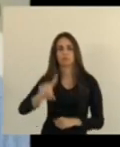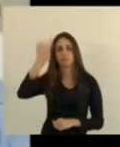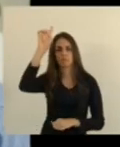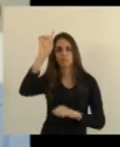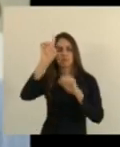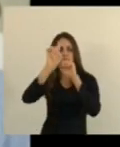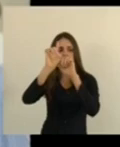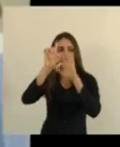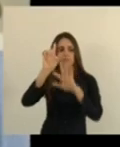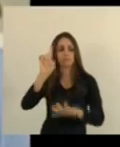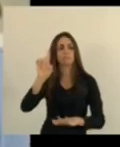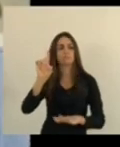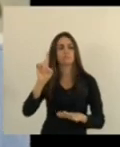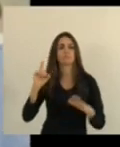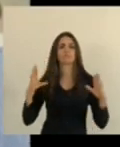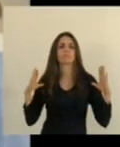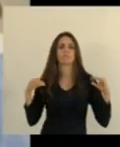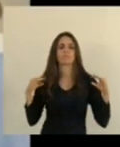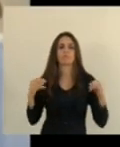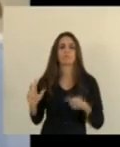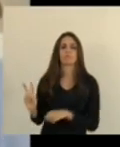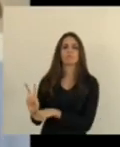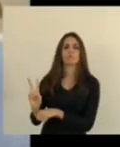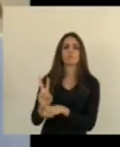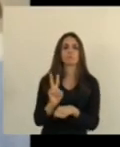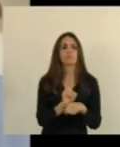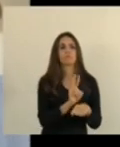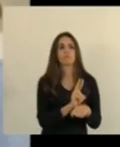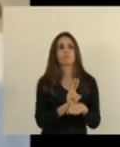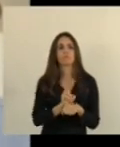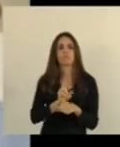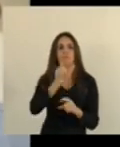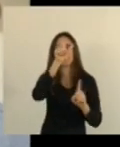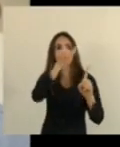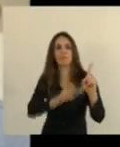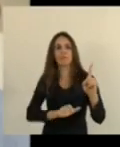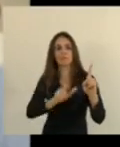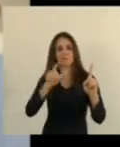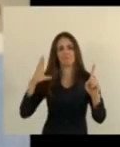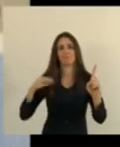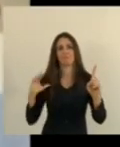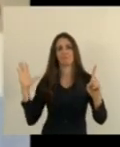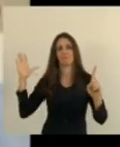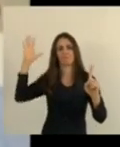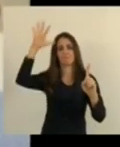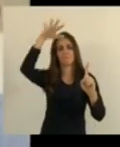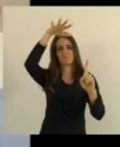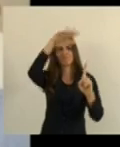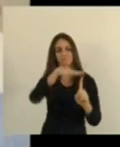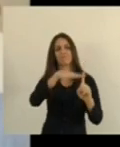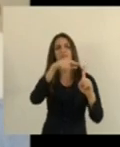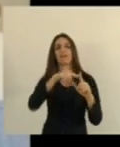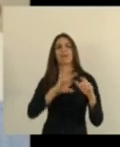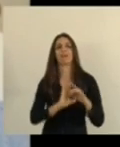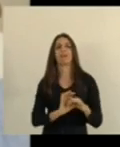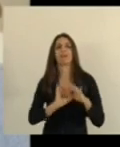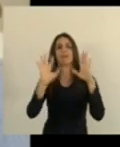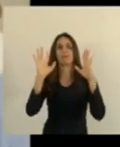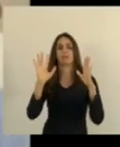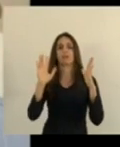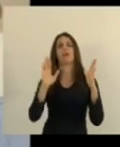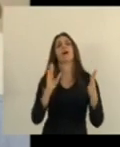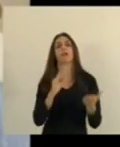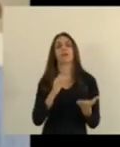abençoe e que um anjo da guarda desça na cabeça do governador Casa Grande para levar o processo para o seu gabinete